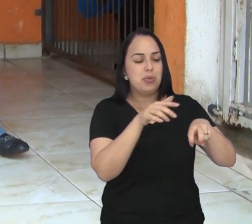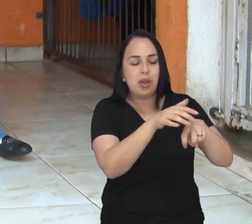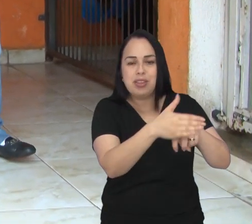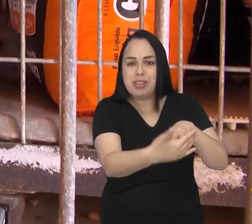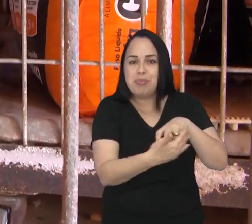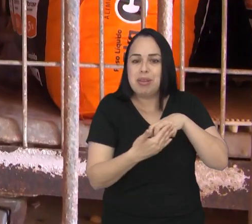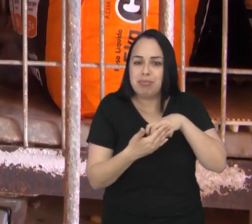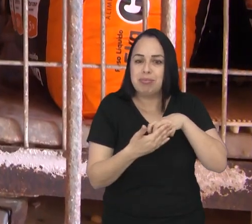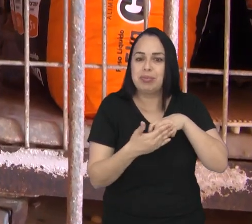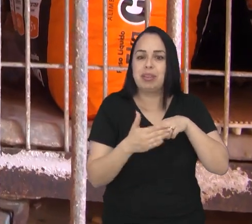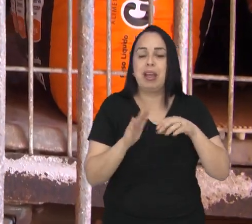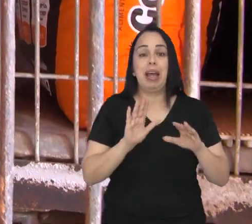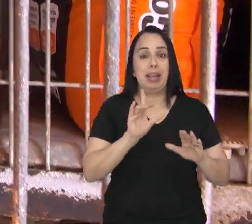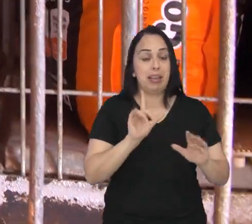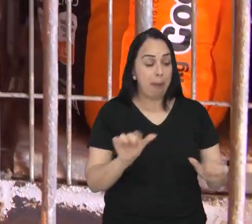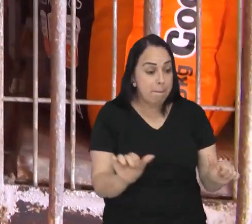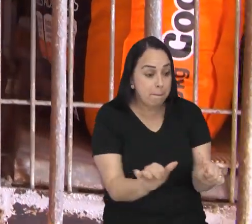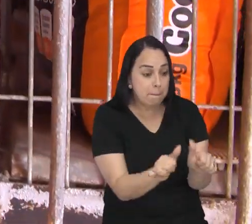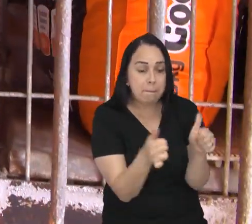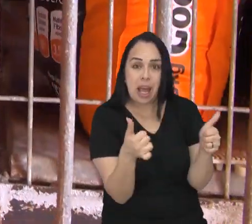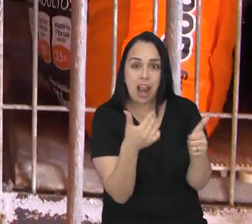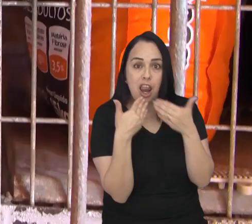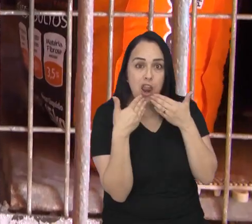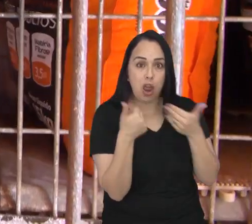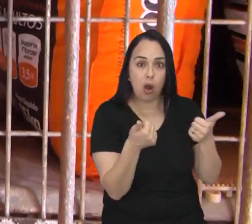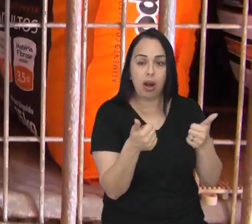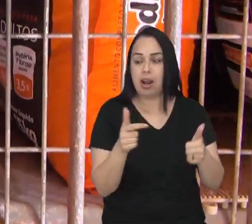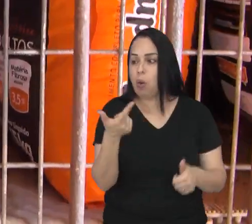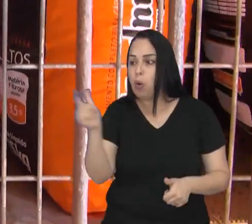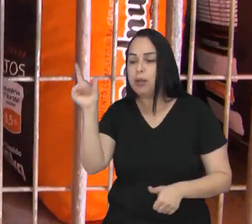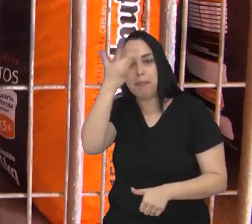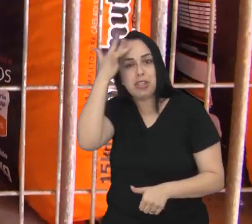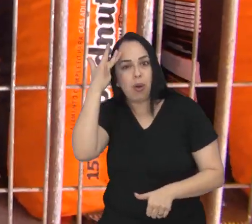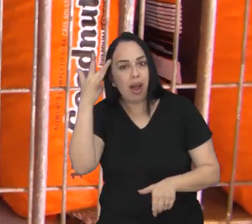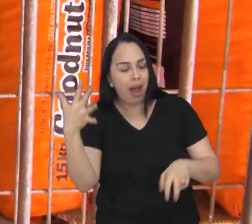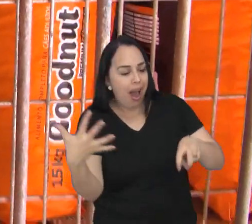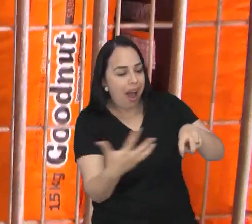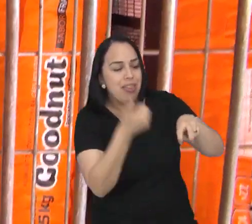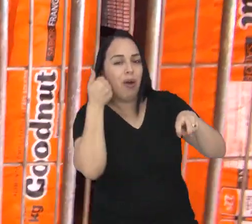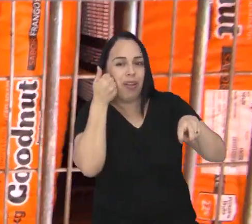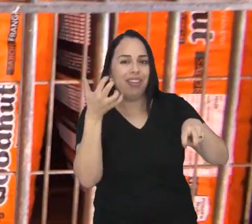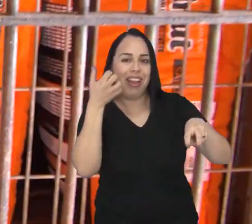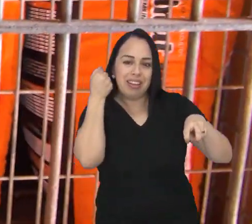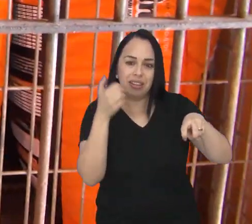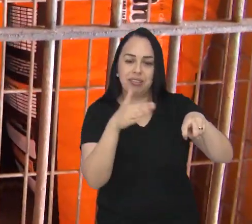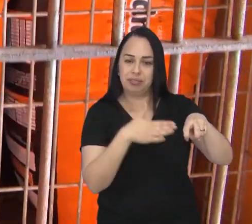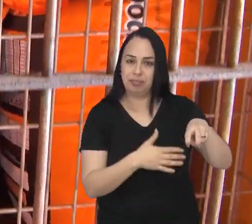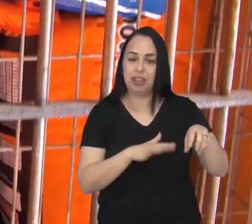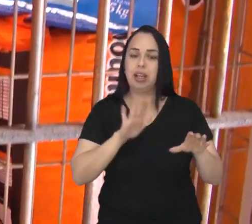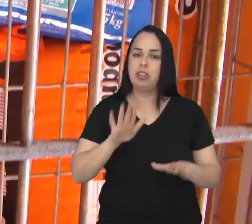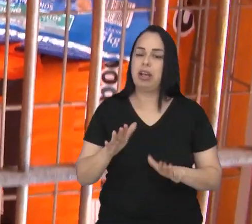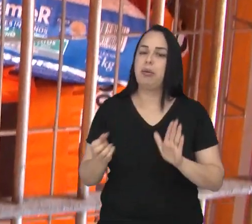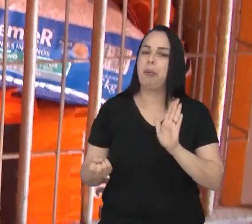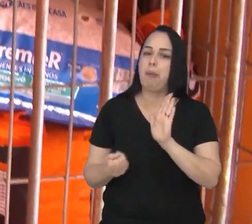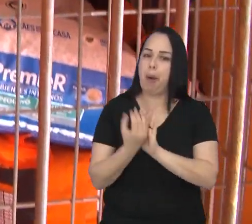bichinhos. Até que estejam recuperados e possam ser adotados, ficam por aqui. Ela já perdeu a conta